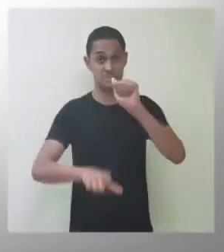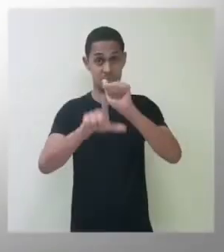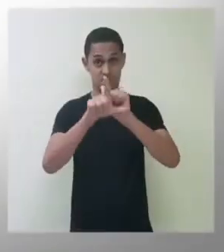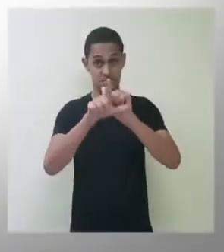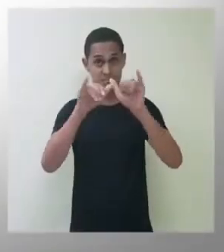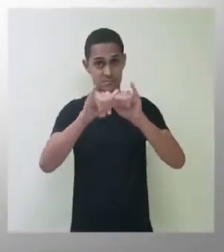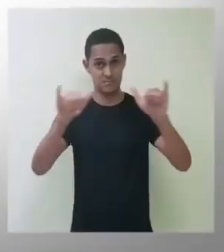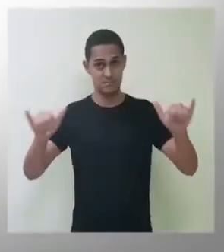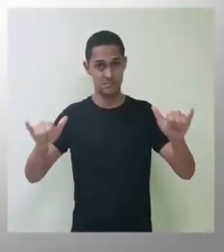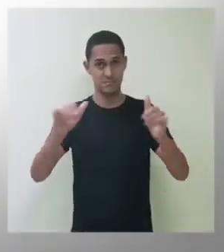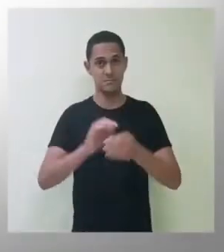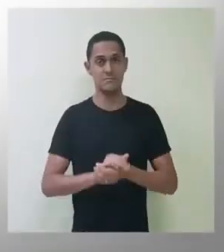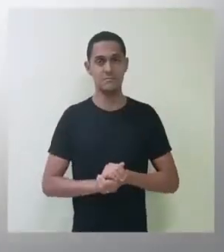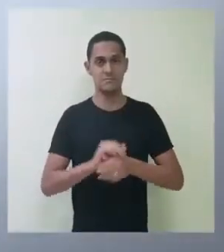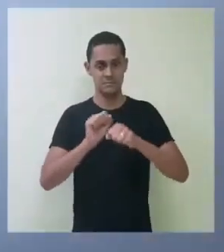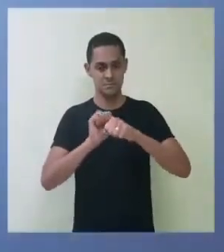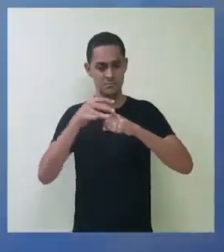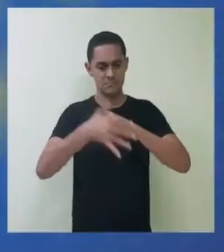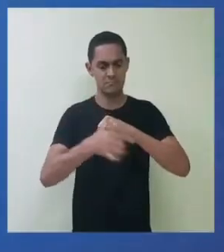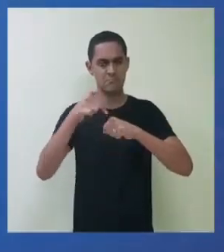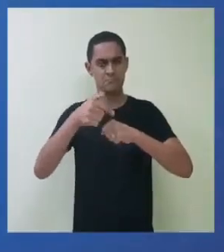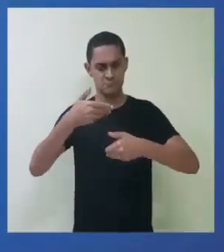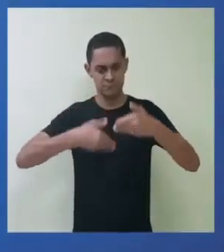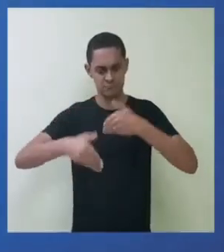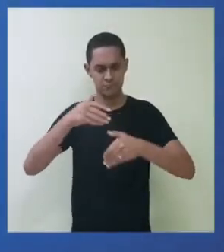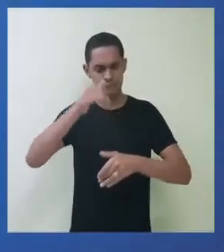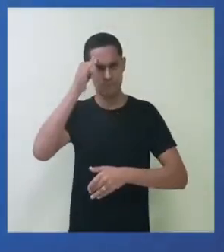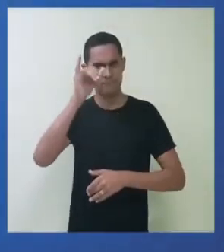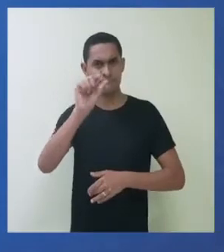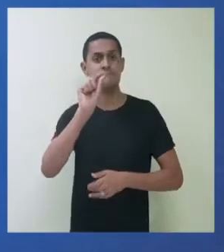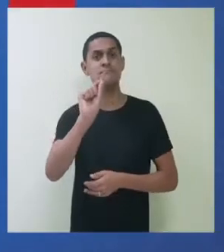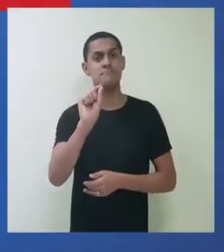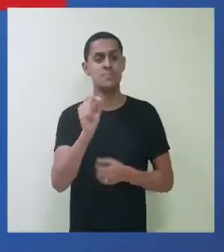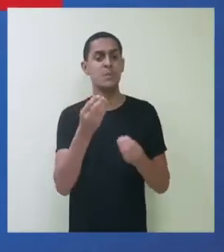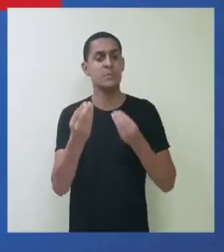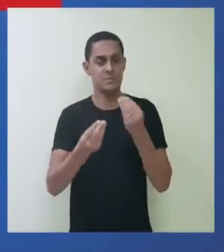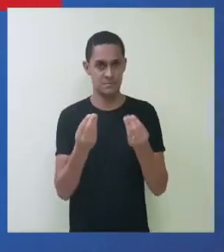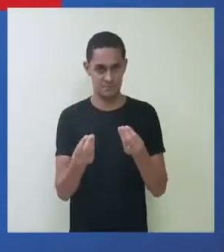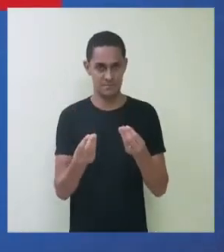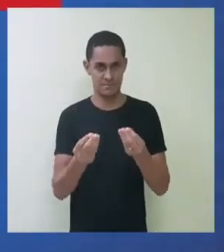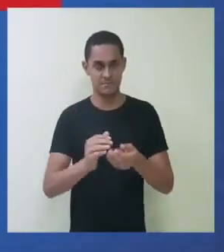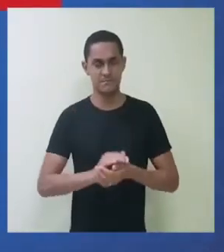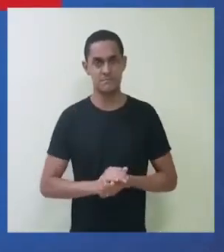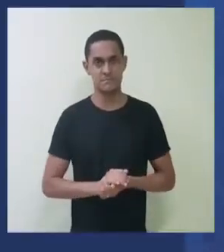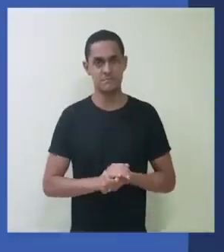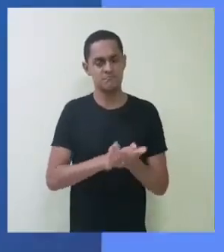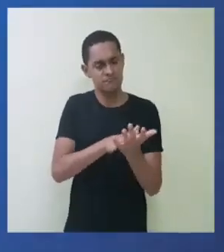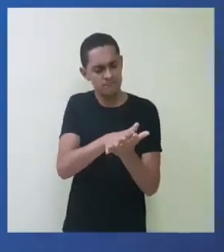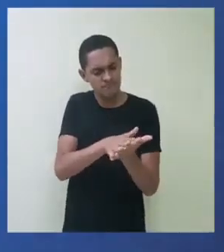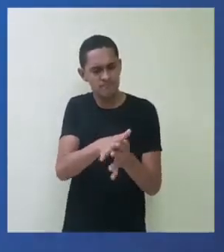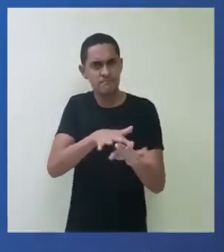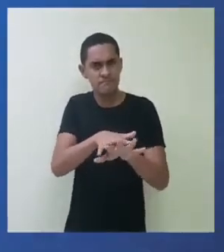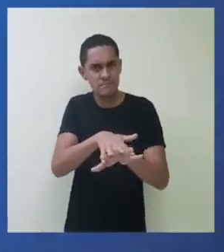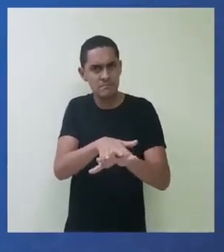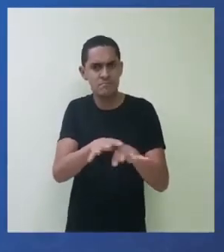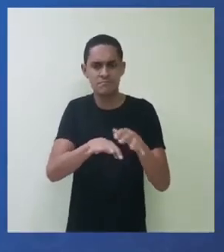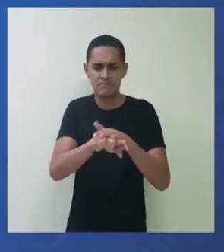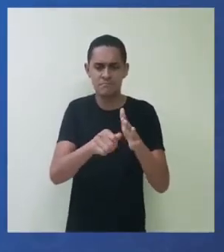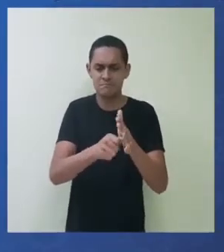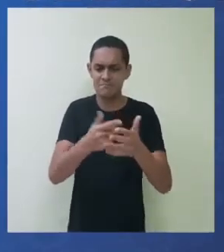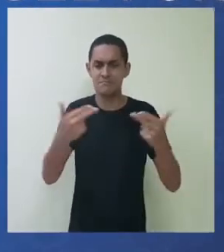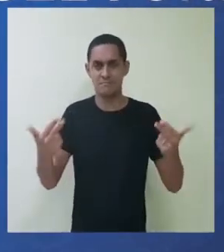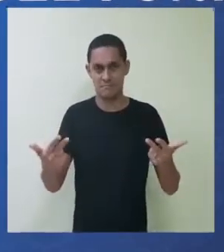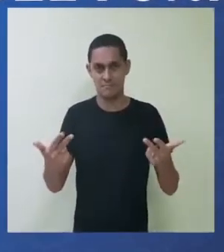Assembleia Legislativa informa O que você precisa fazer sobre o novo coronavírus? Lave as mãos com